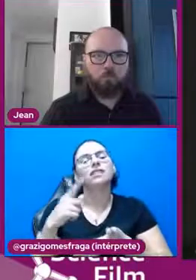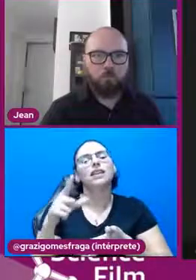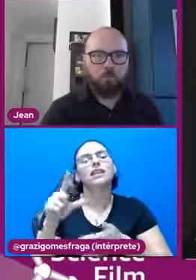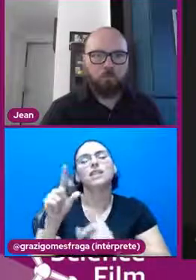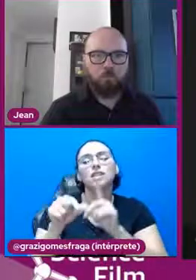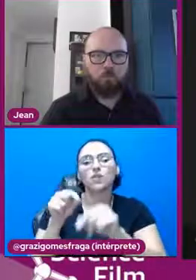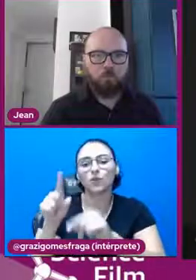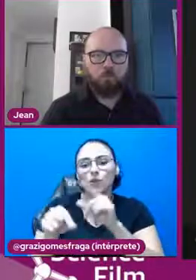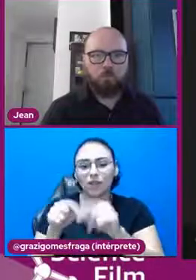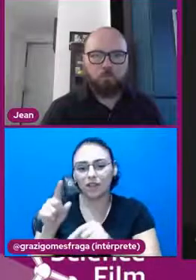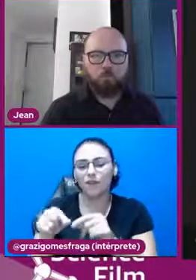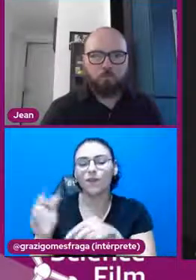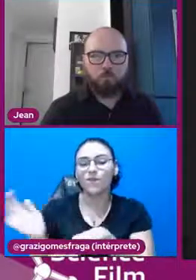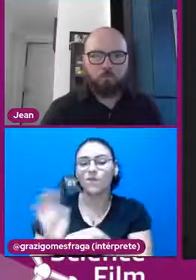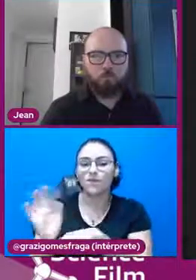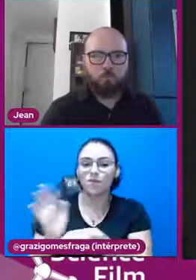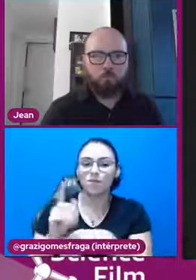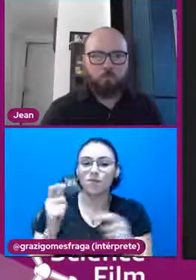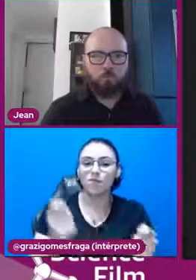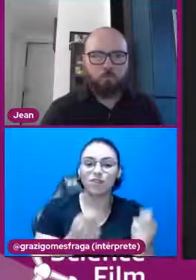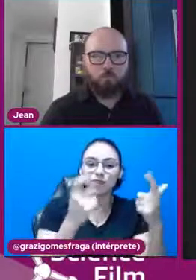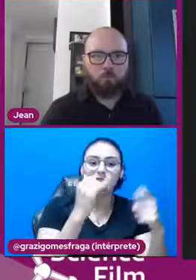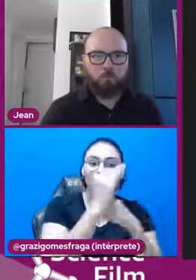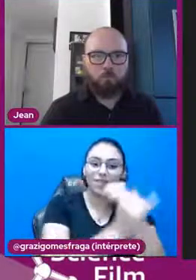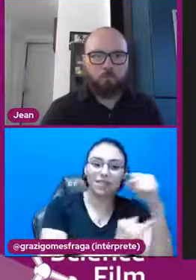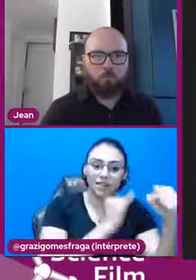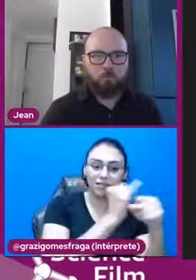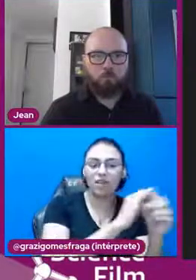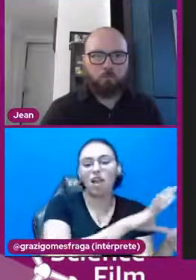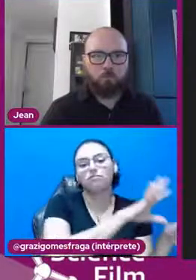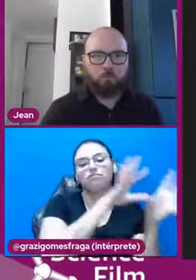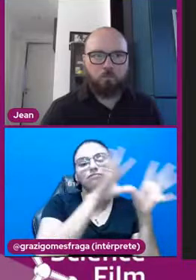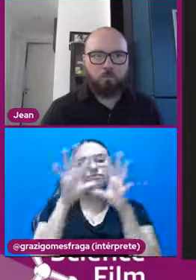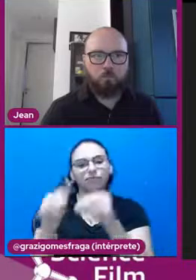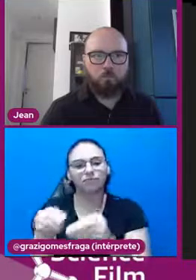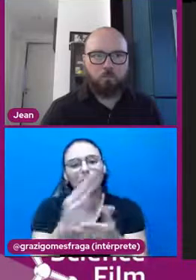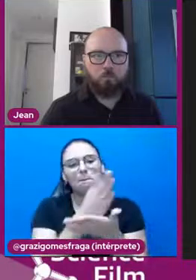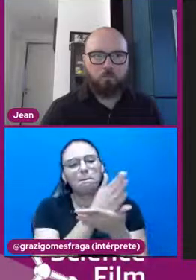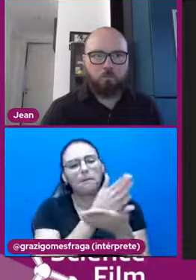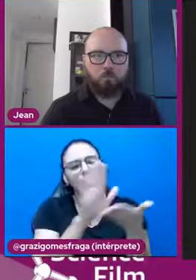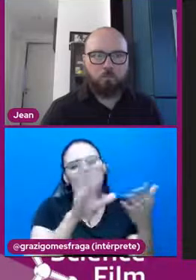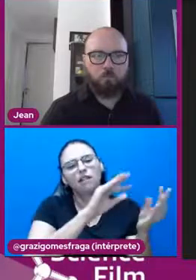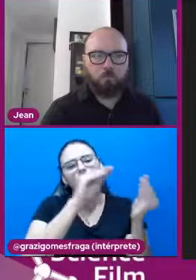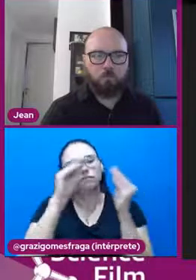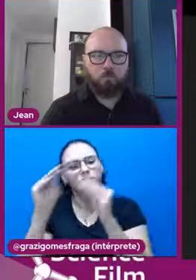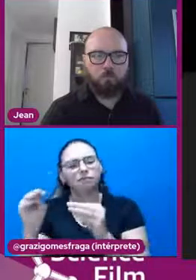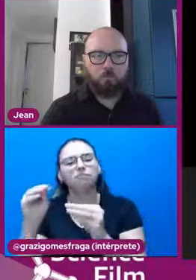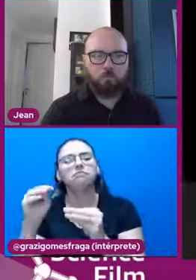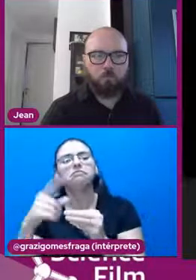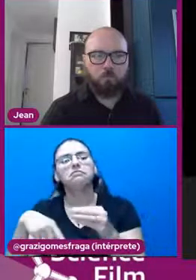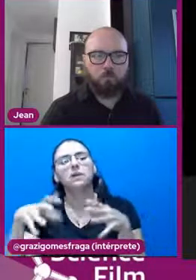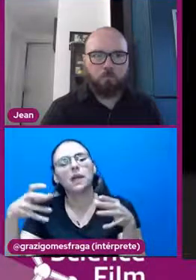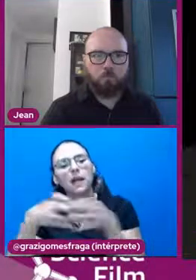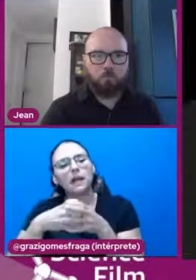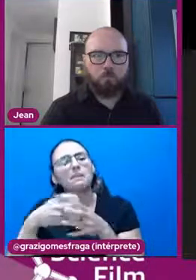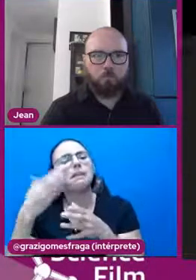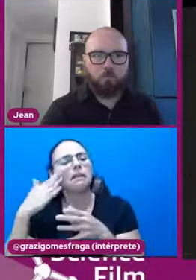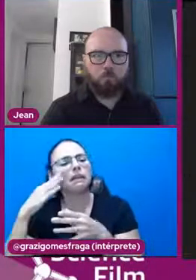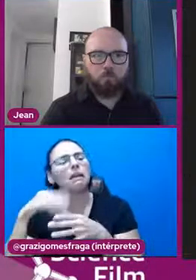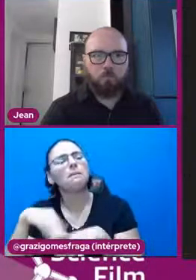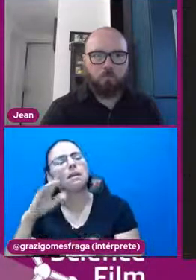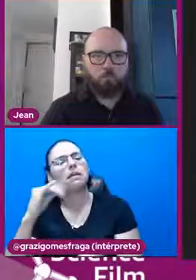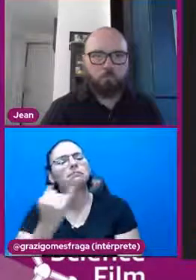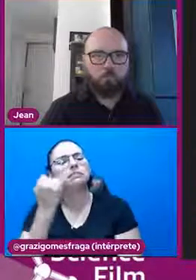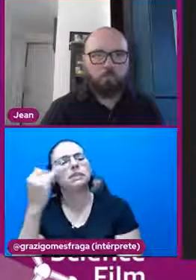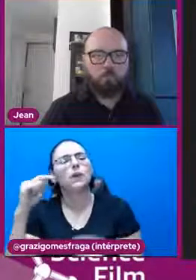para o Festival Internacional que a curadoria da equipe entendeu que é mais pertinente para o